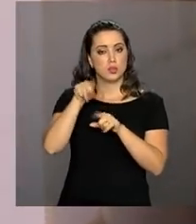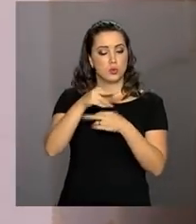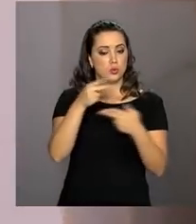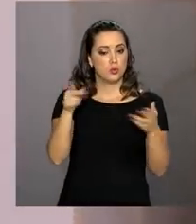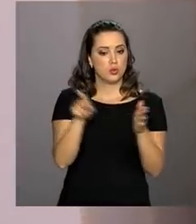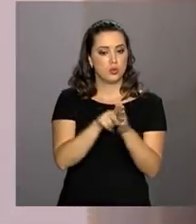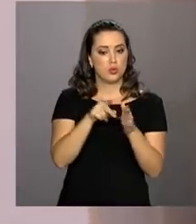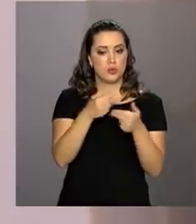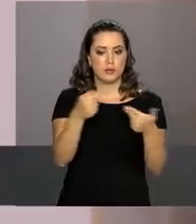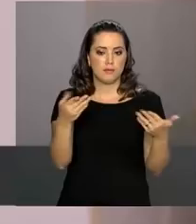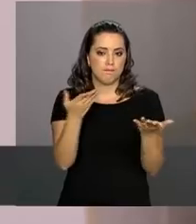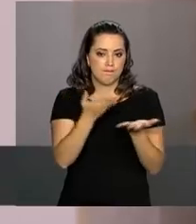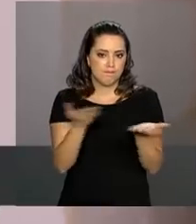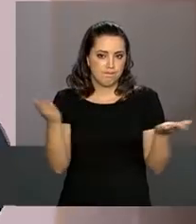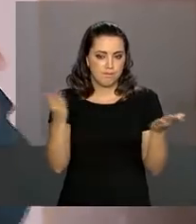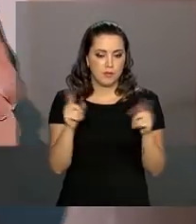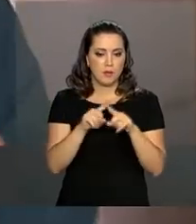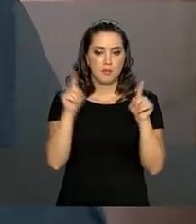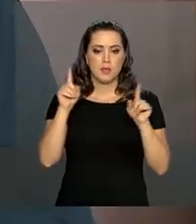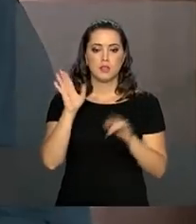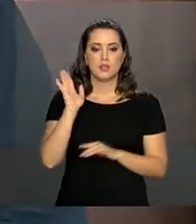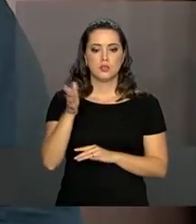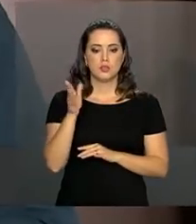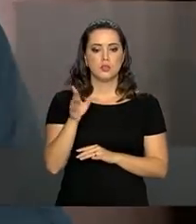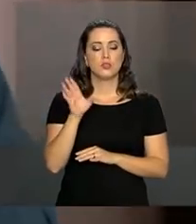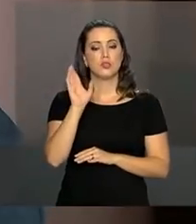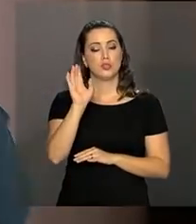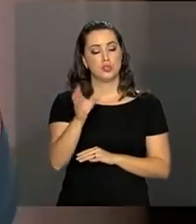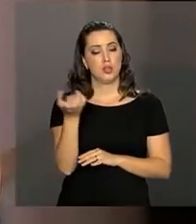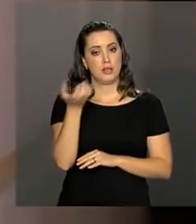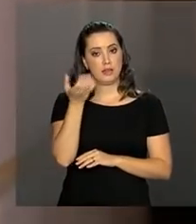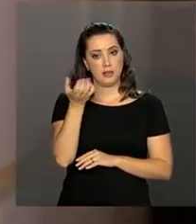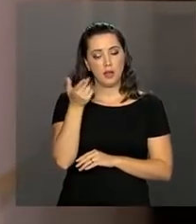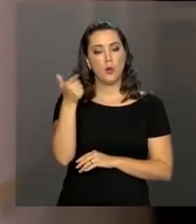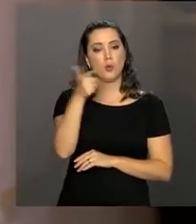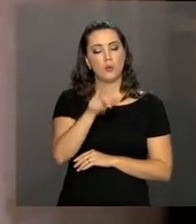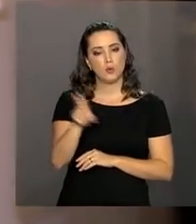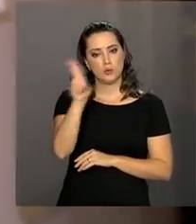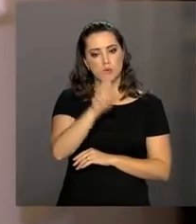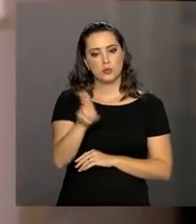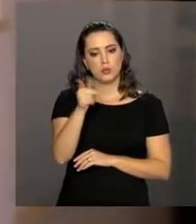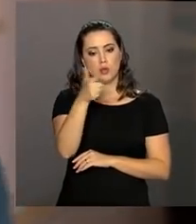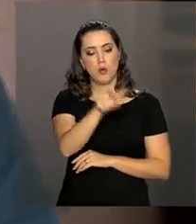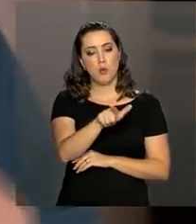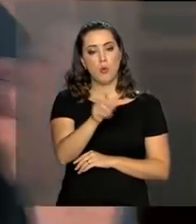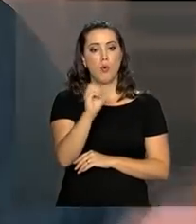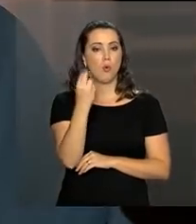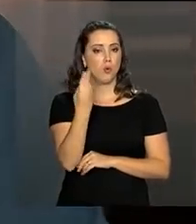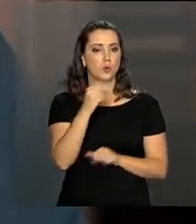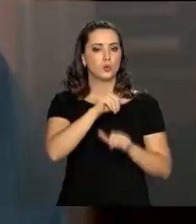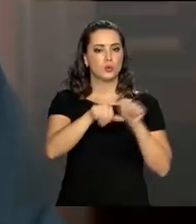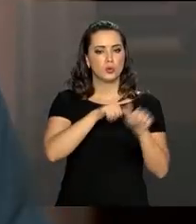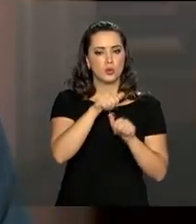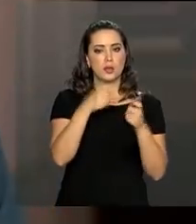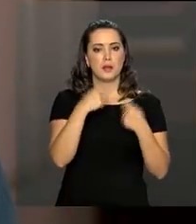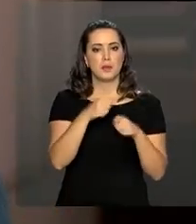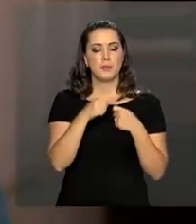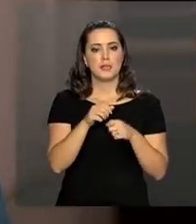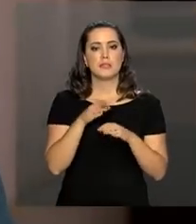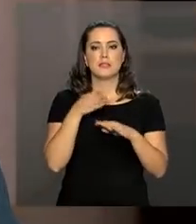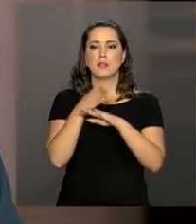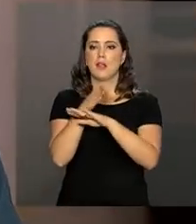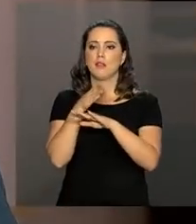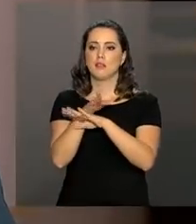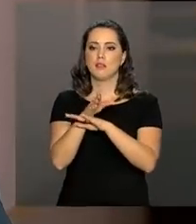materiais móveis como esses. Mas já a instituição que quer reutilizar ou trocar, terá que fazer um login